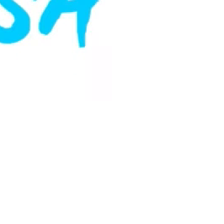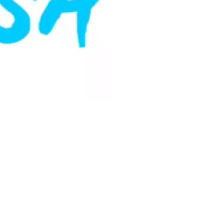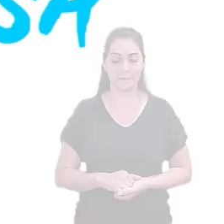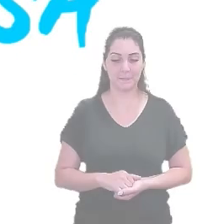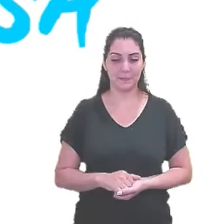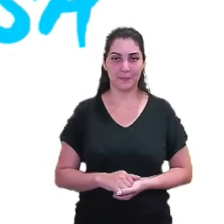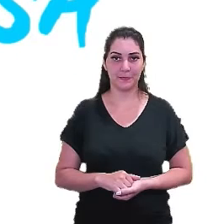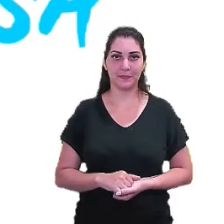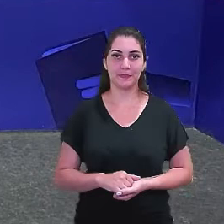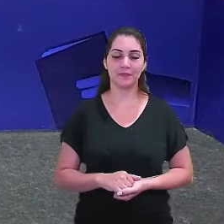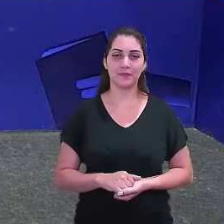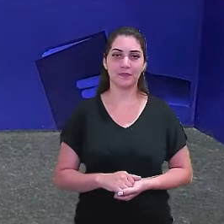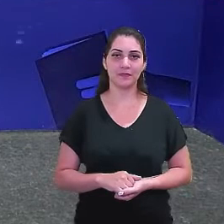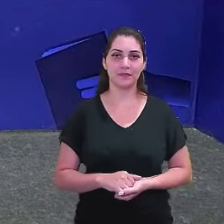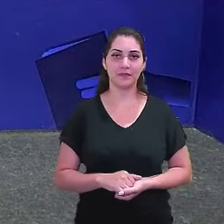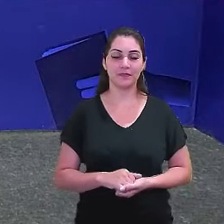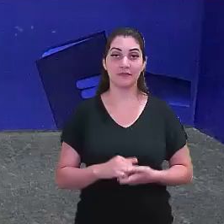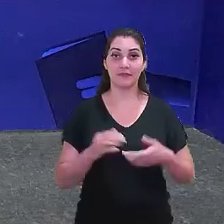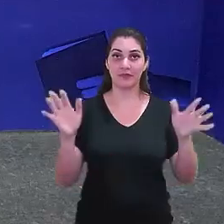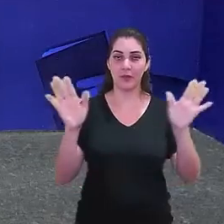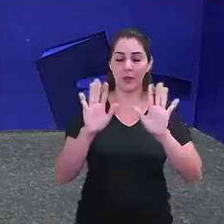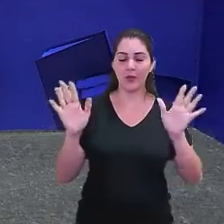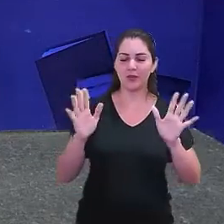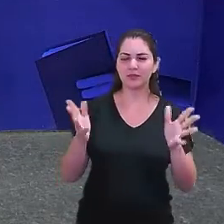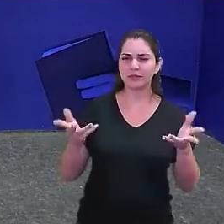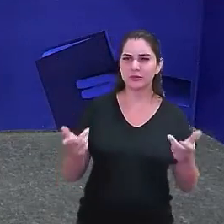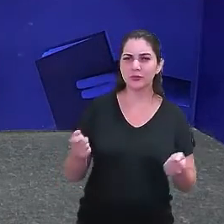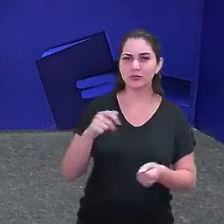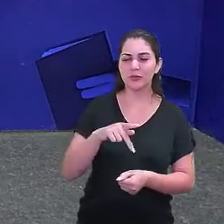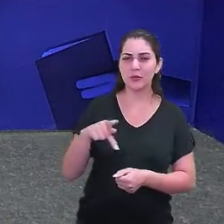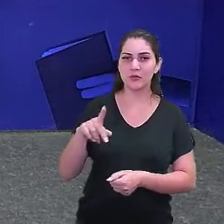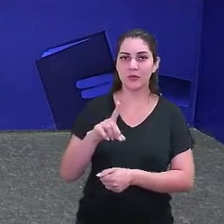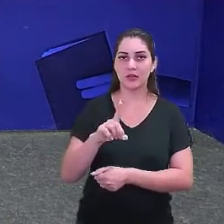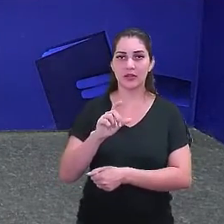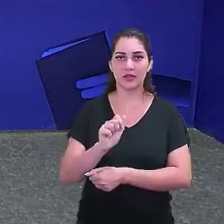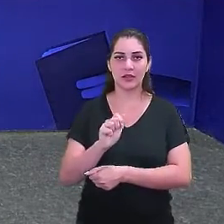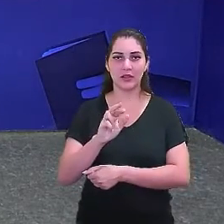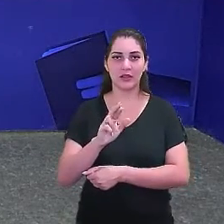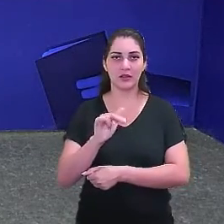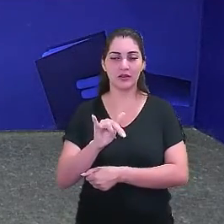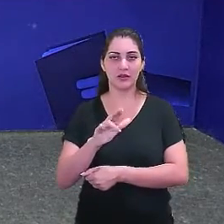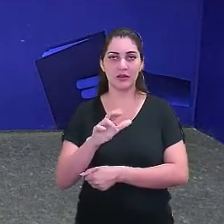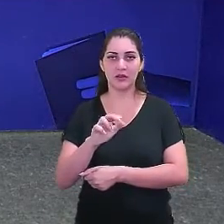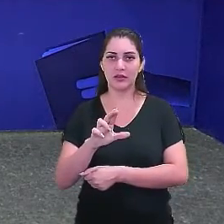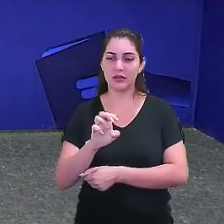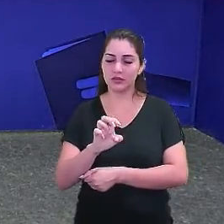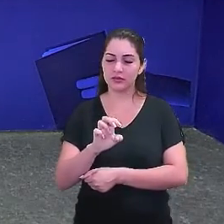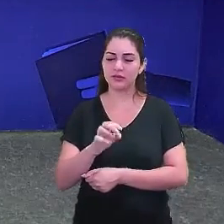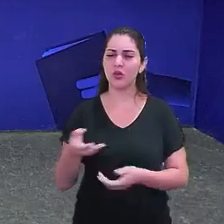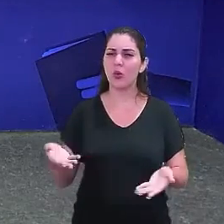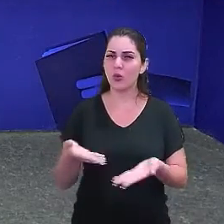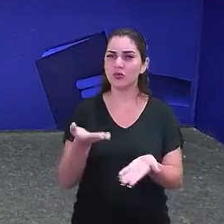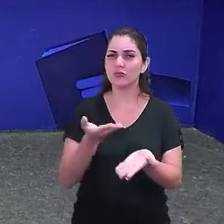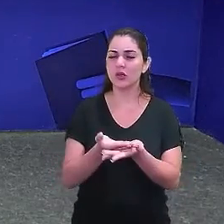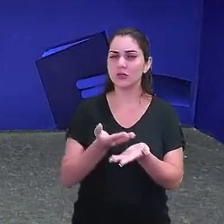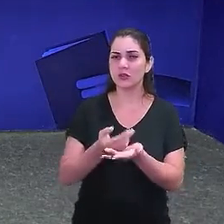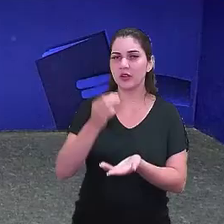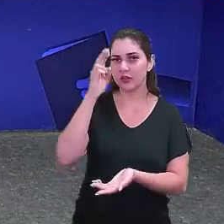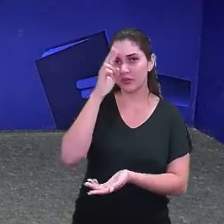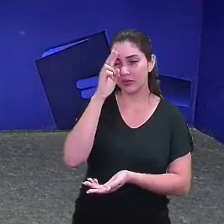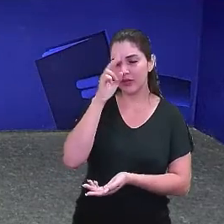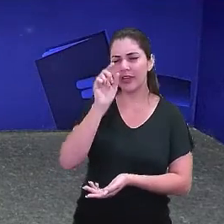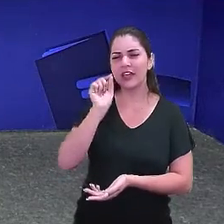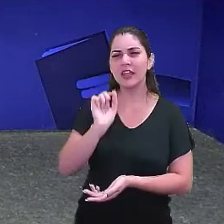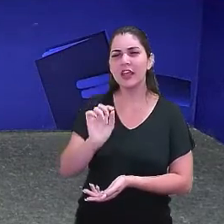We'll Olá para todos, a professora Darylani e hoje vamos estudar a história. Quem já não ouviu falar